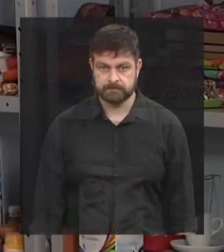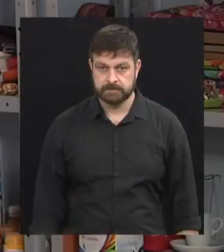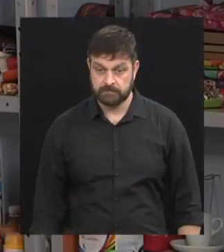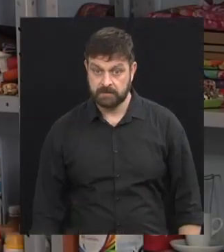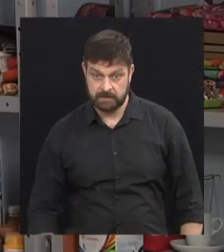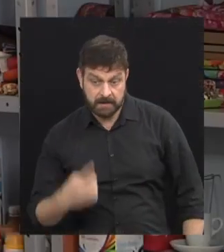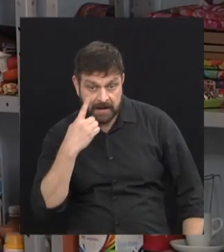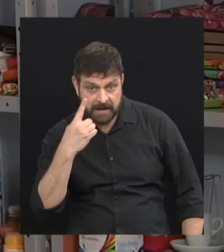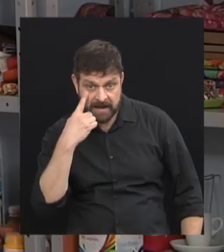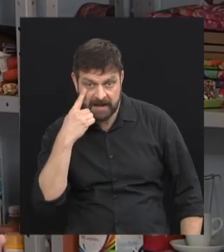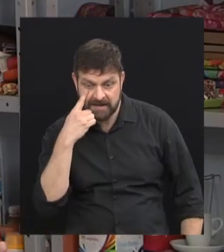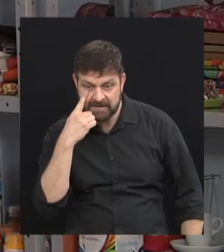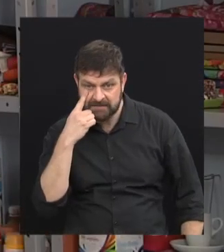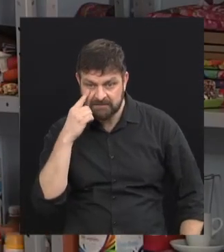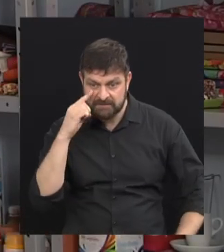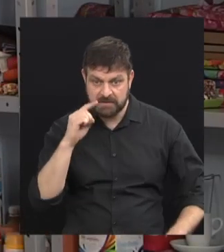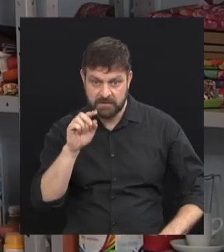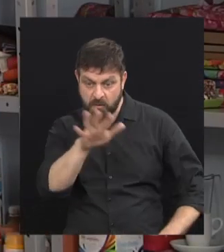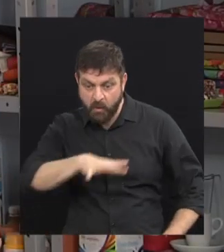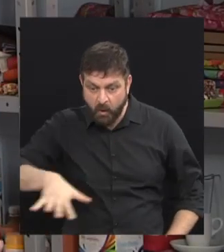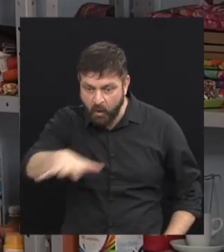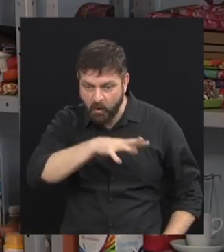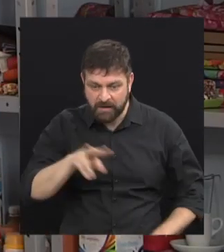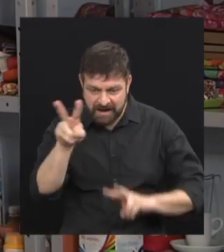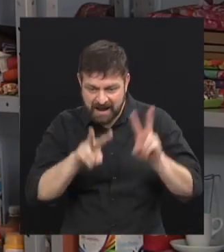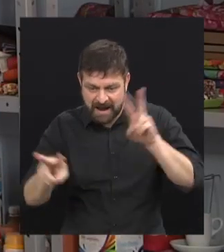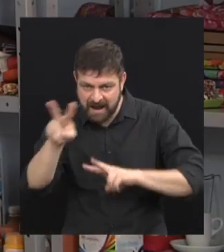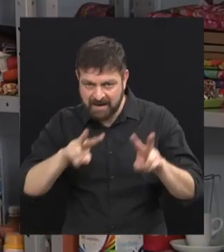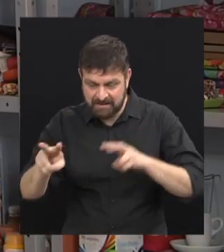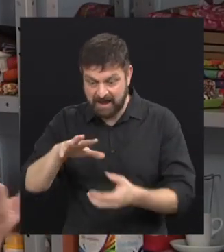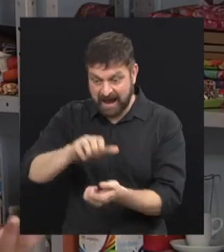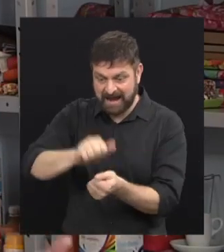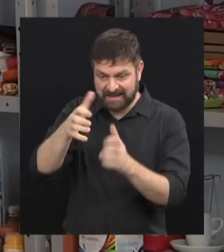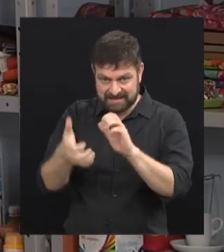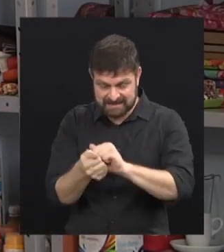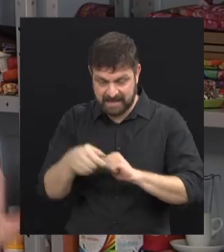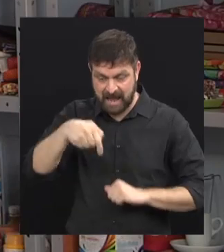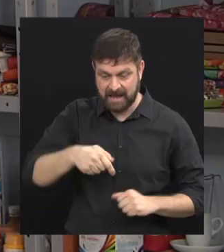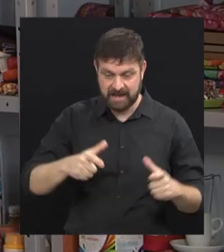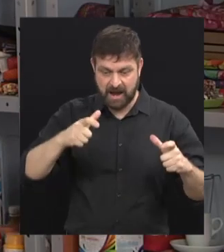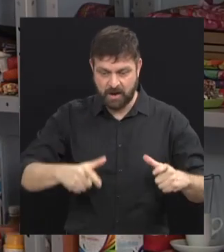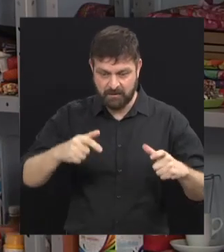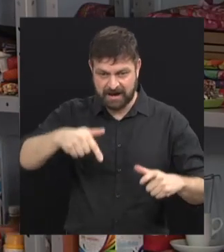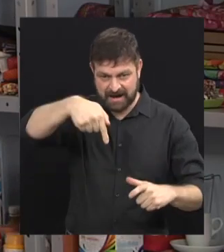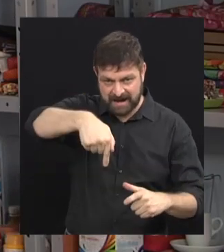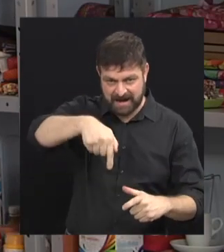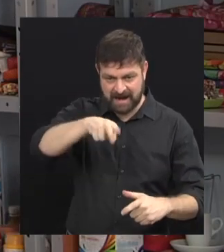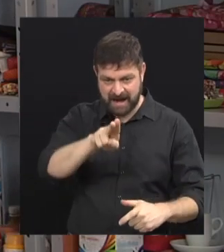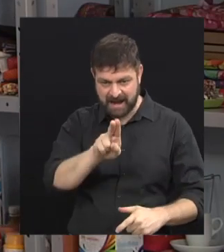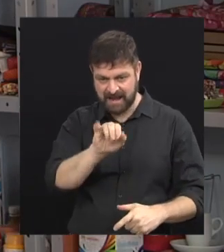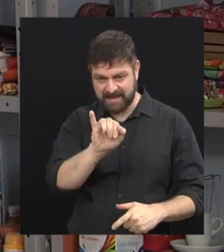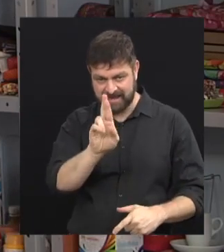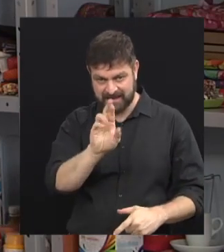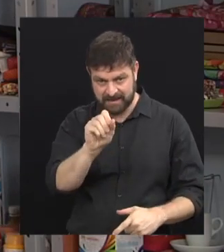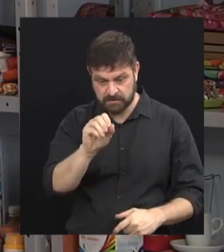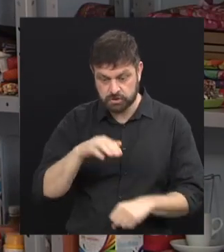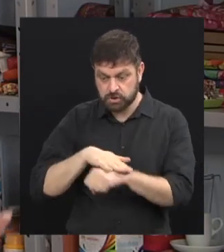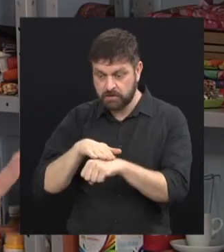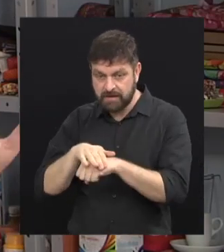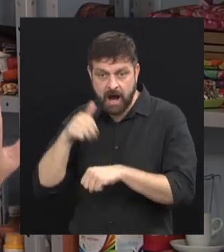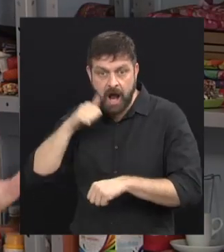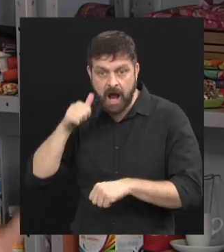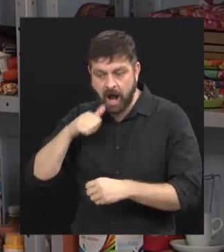Você curtiu aí um pouquinho de imagens do espaço de artesanato da Associação Aí Um Mas Quero Quero, que fica no Parque São Quirino, e agora a gente conversa com a Morgana, que é